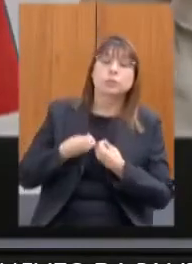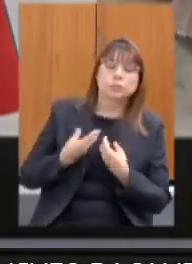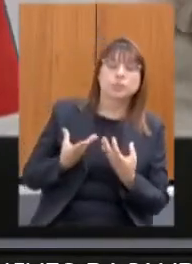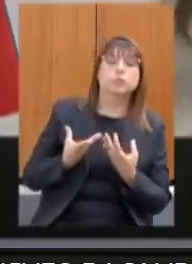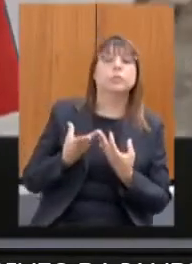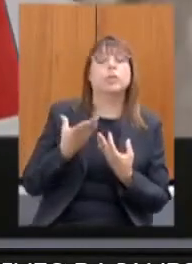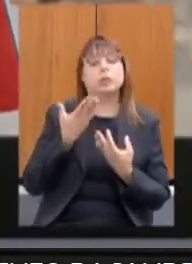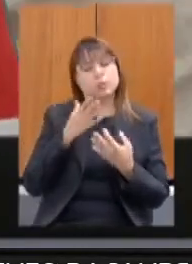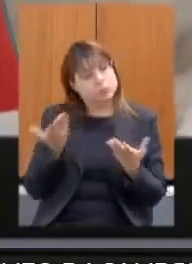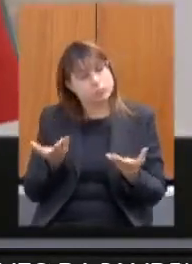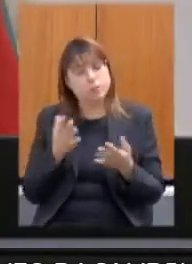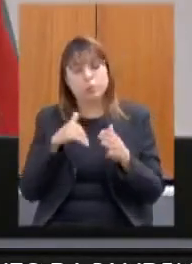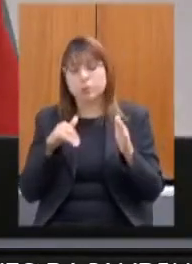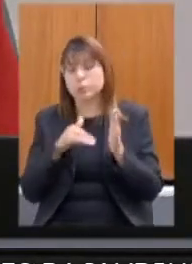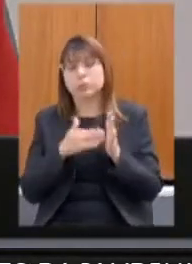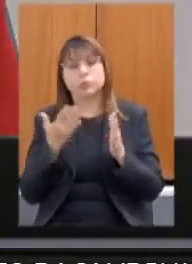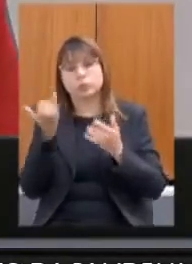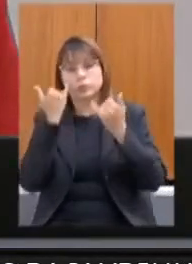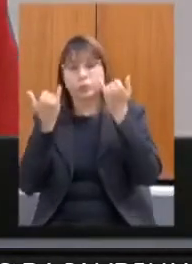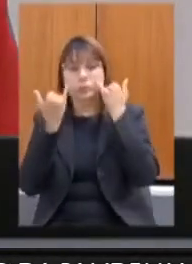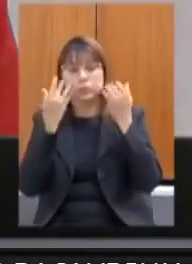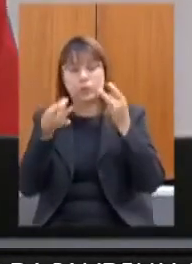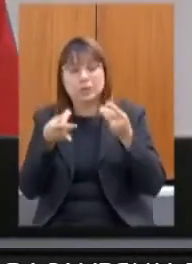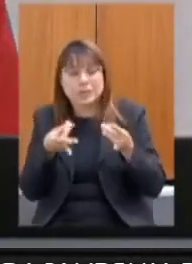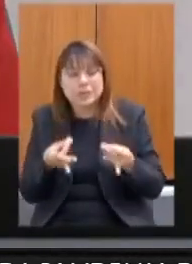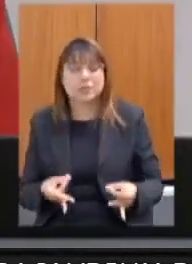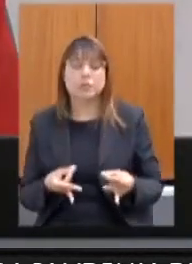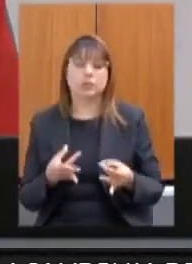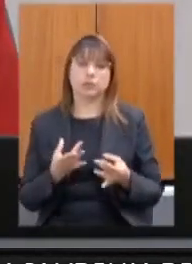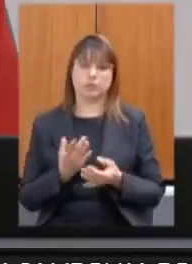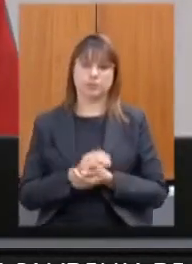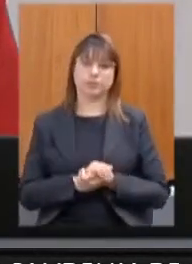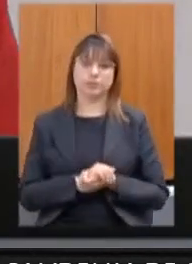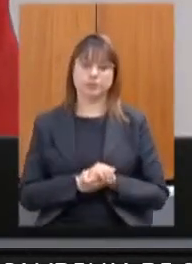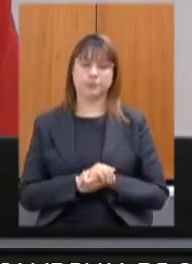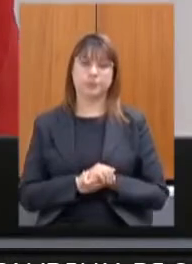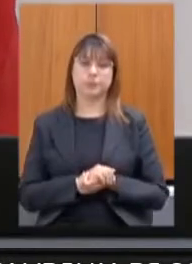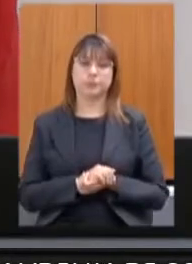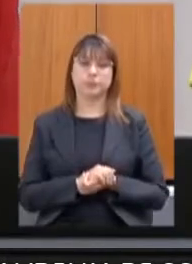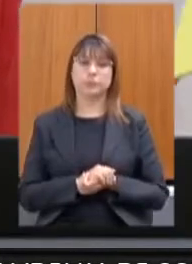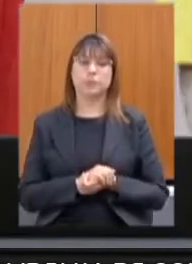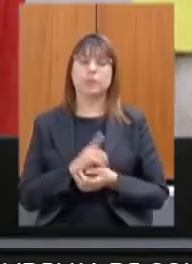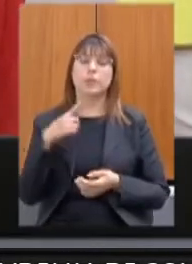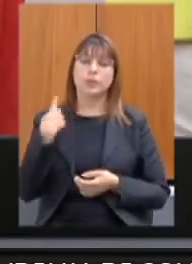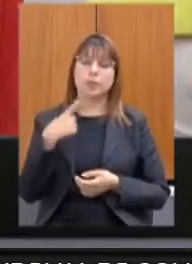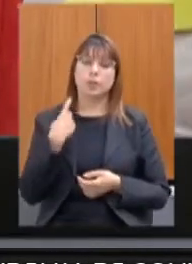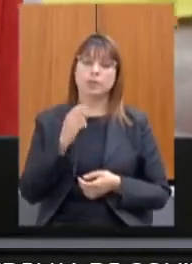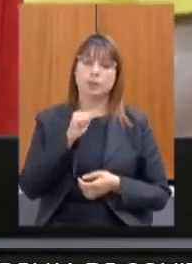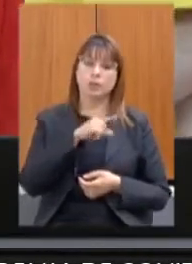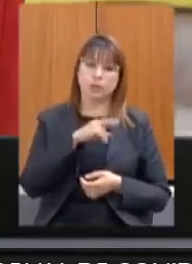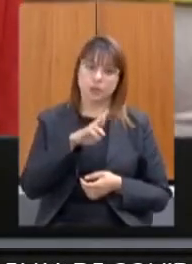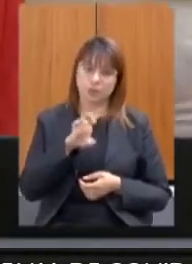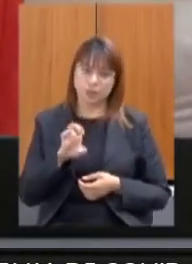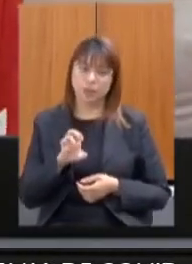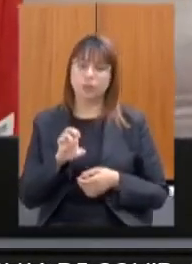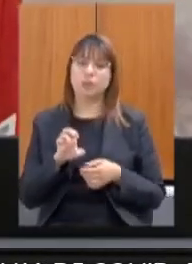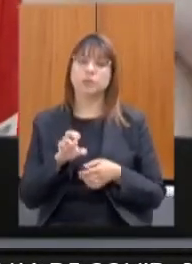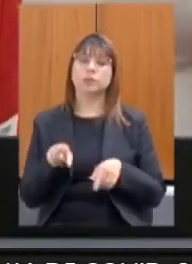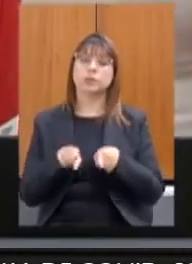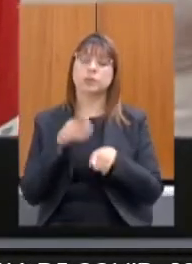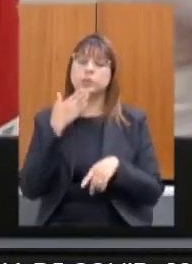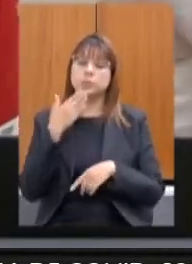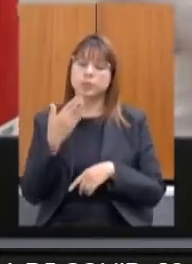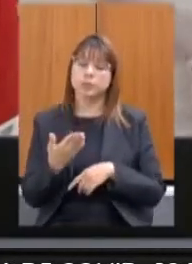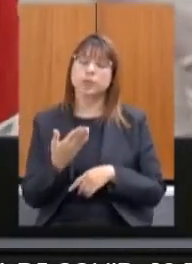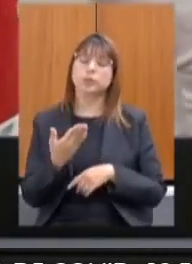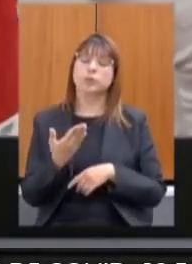realizadas sejam detalhadas o máximo possível do deputado André Quintão solicita que